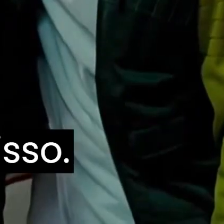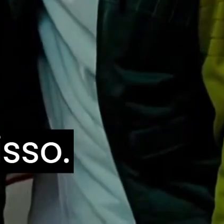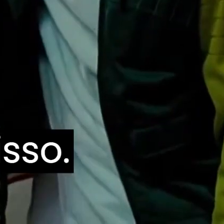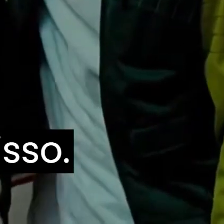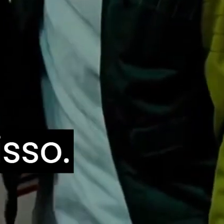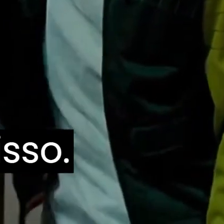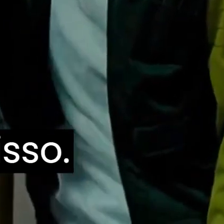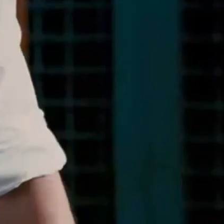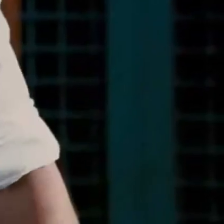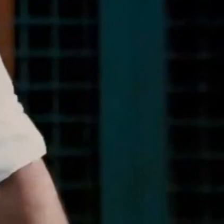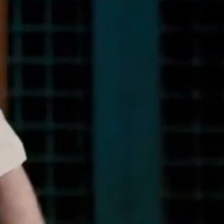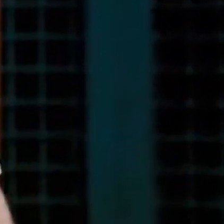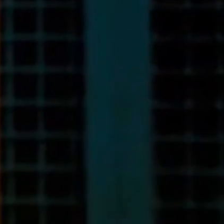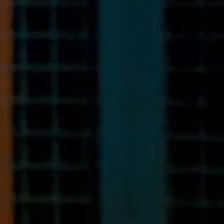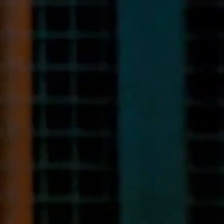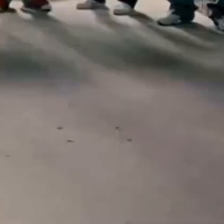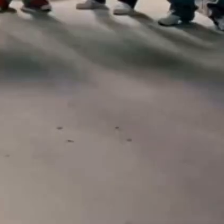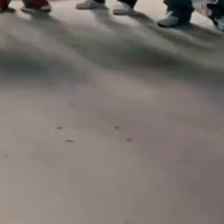Se não consegue fazer isso.